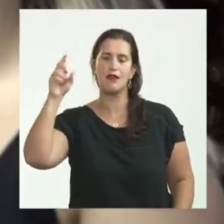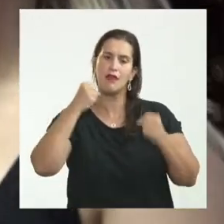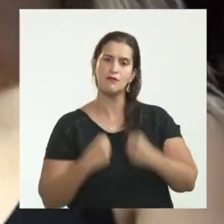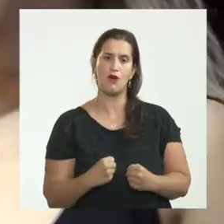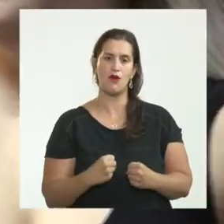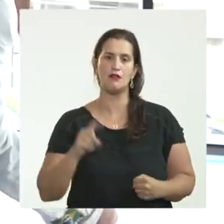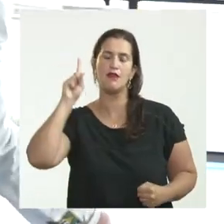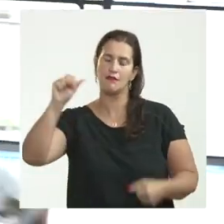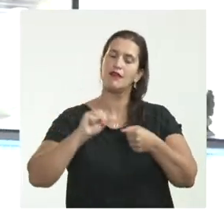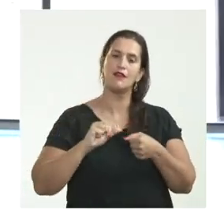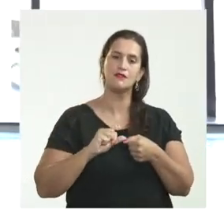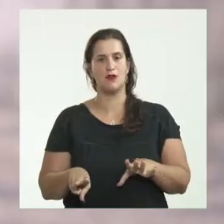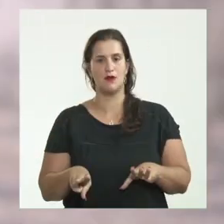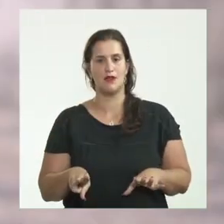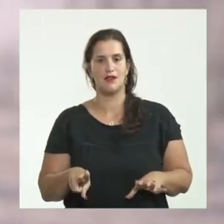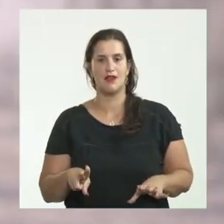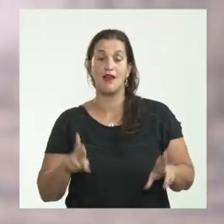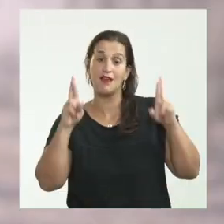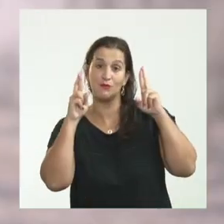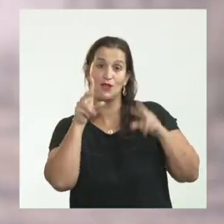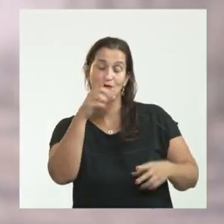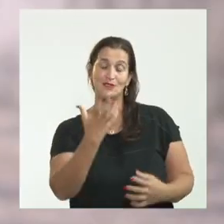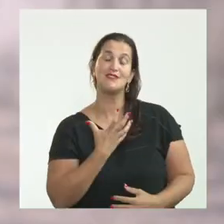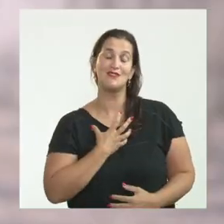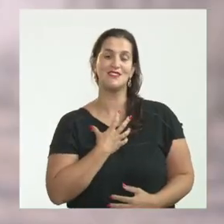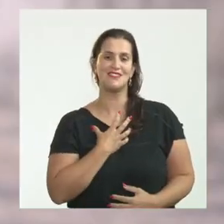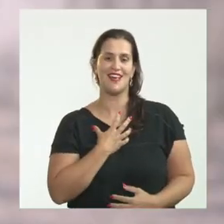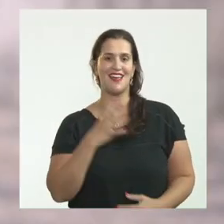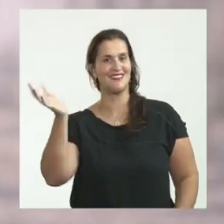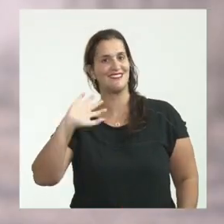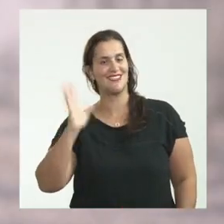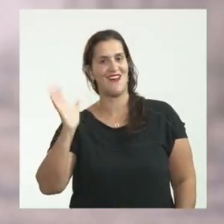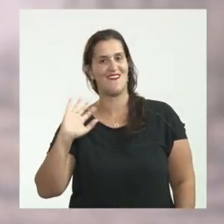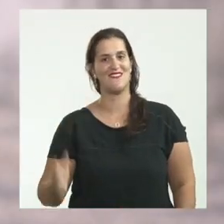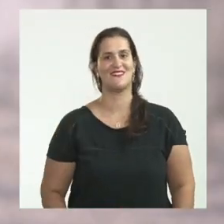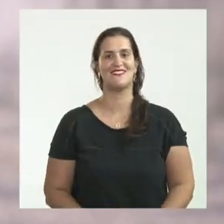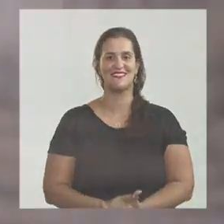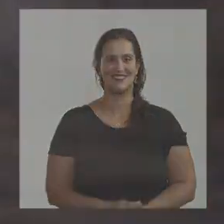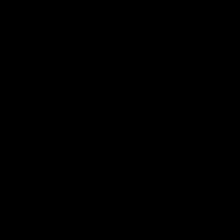podem e eles realizam. A gente espera muito que vocês gostem. Tchau!